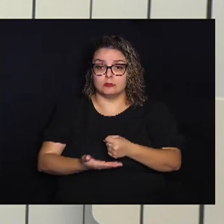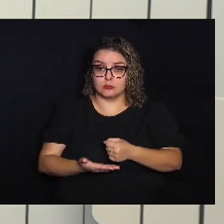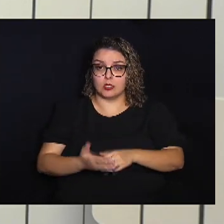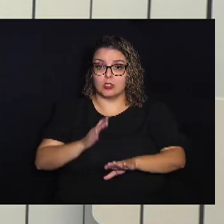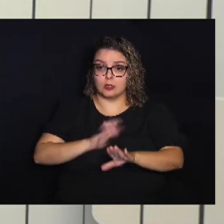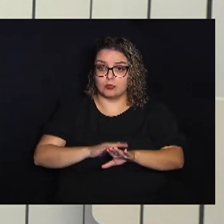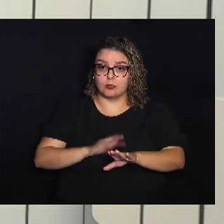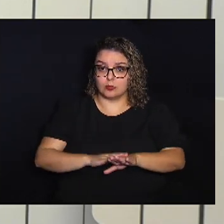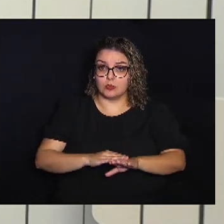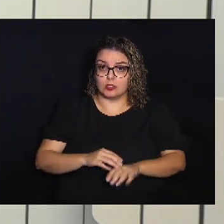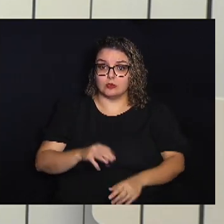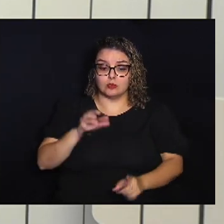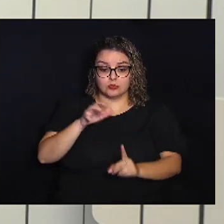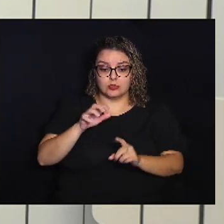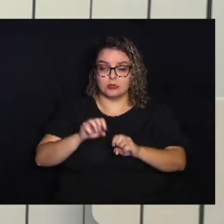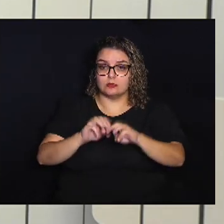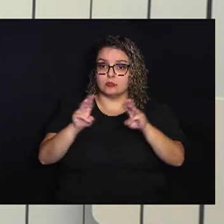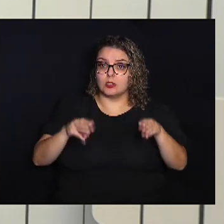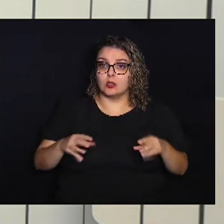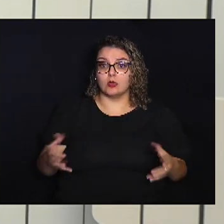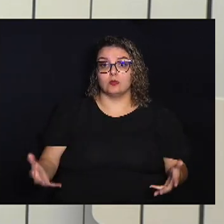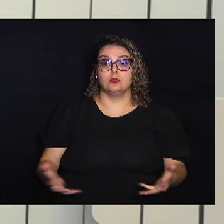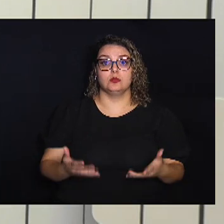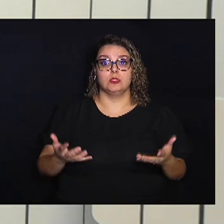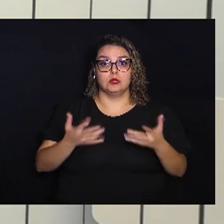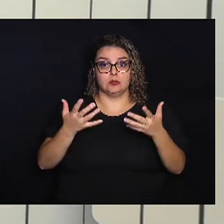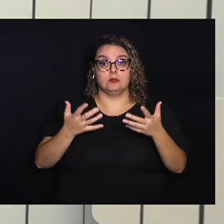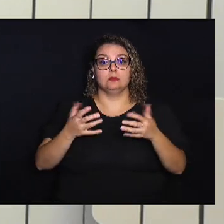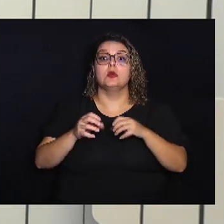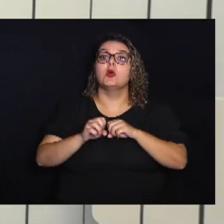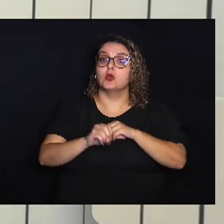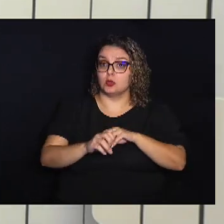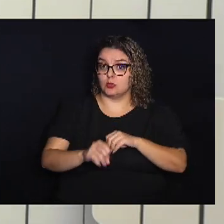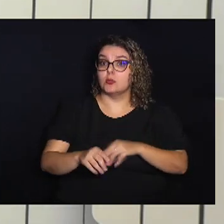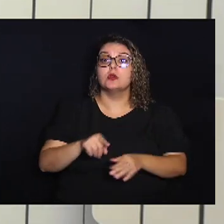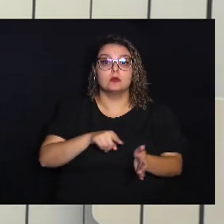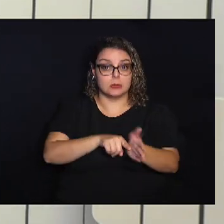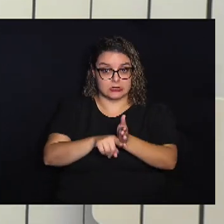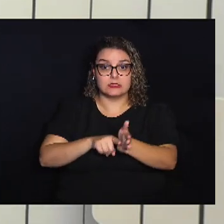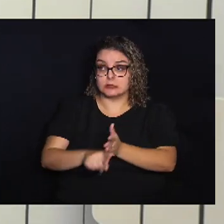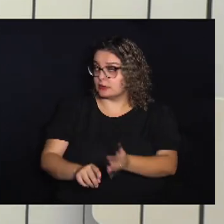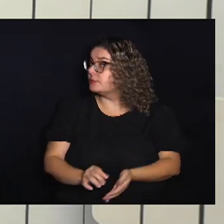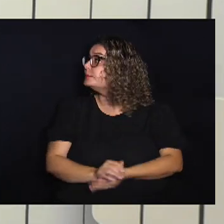museus Como impulsionadores De educação De E pesquisa